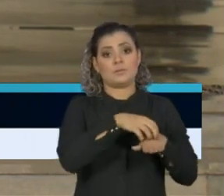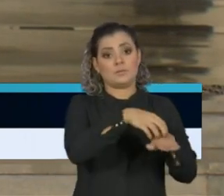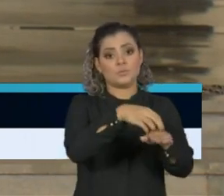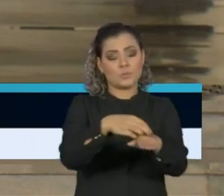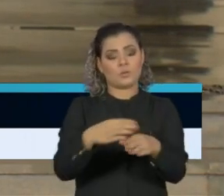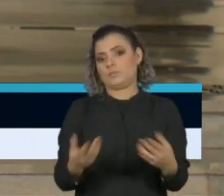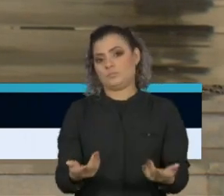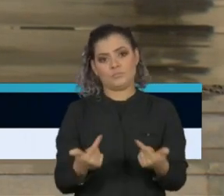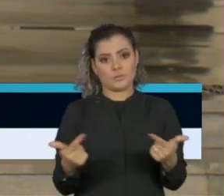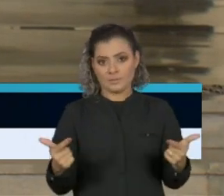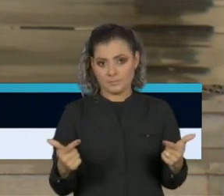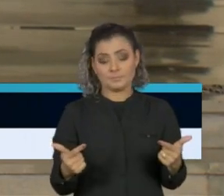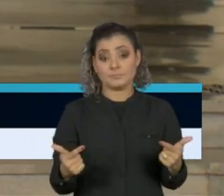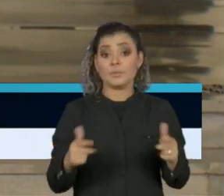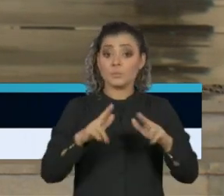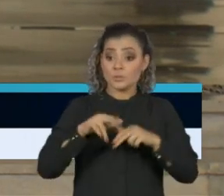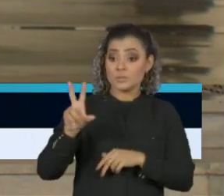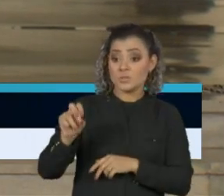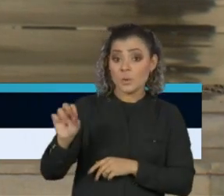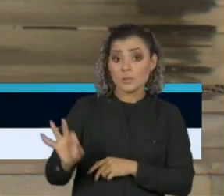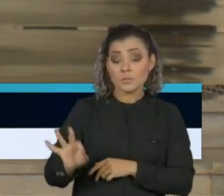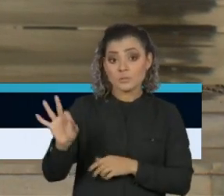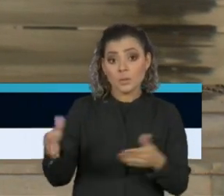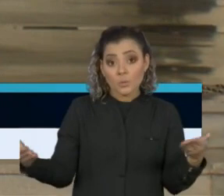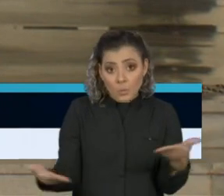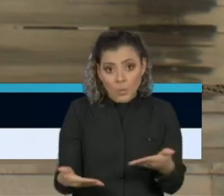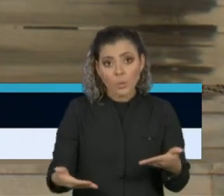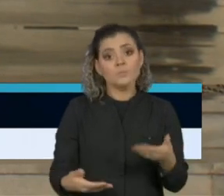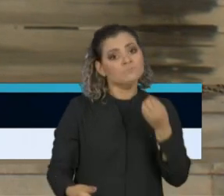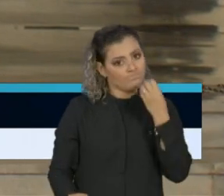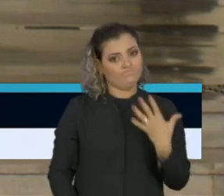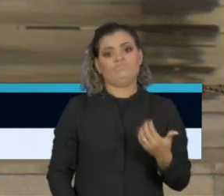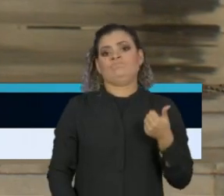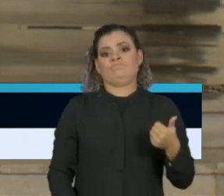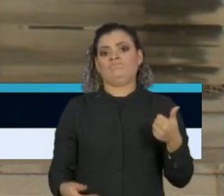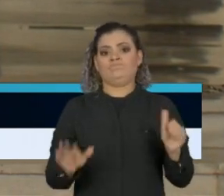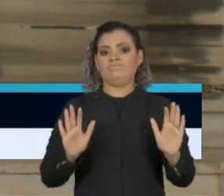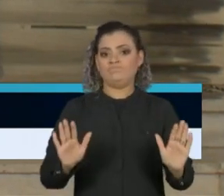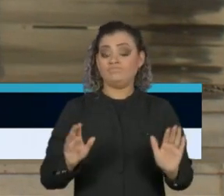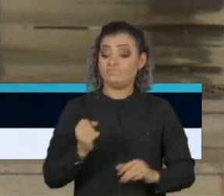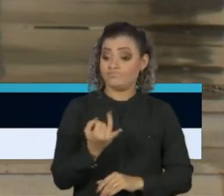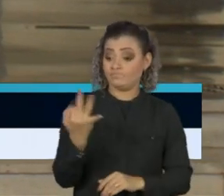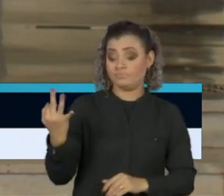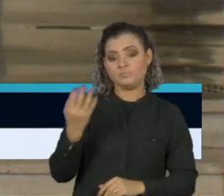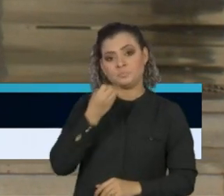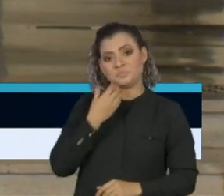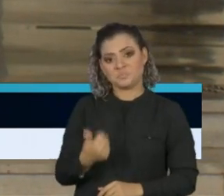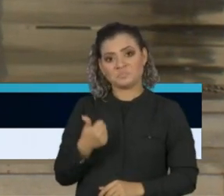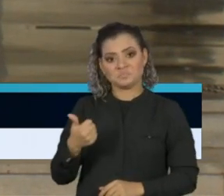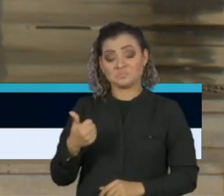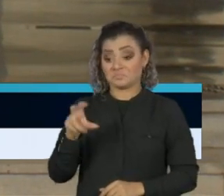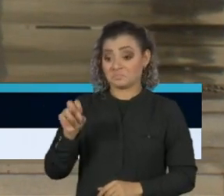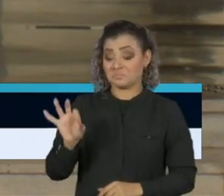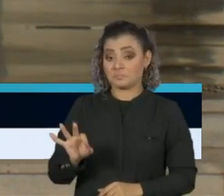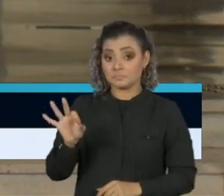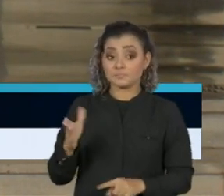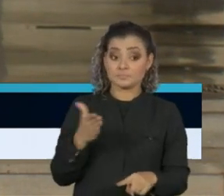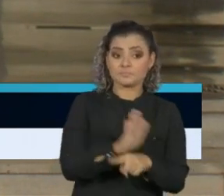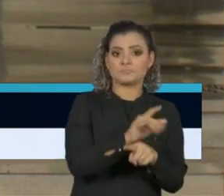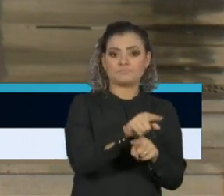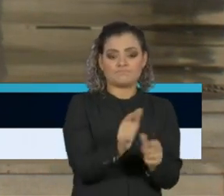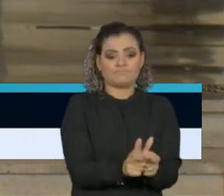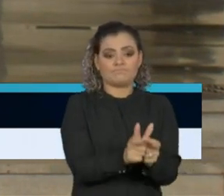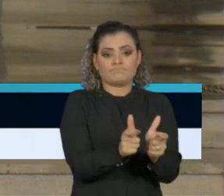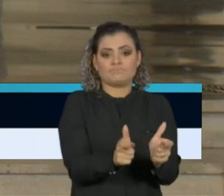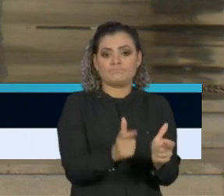Então, o número de 50% de hoje é um número bom. Ele é um número que altera a curva de